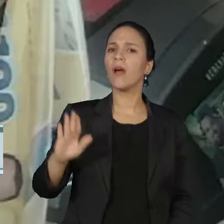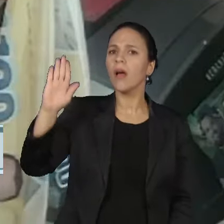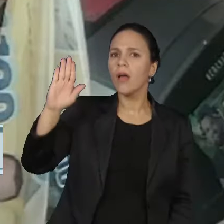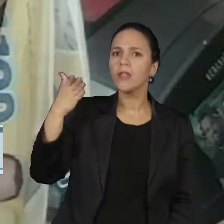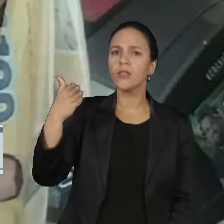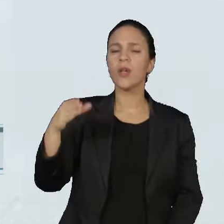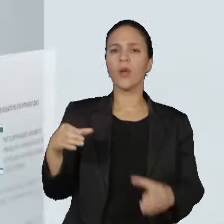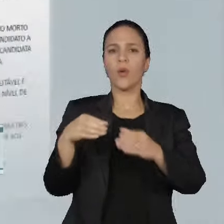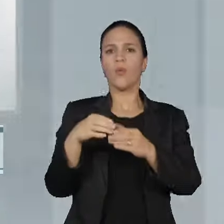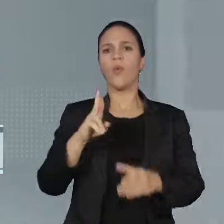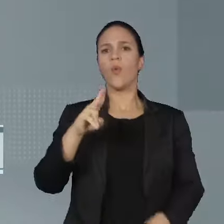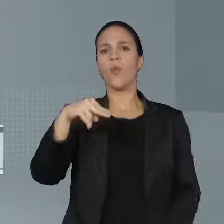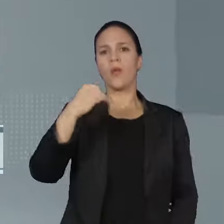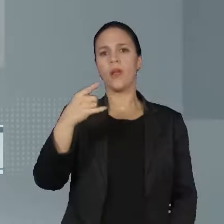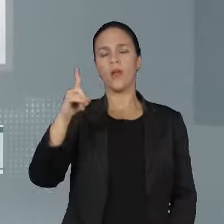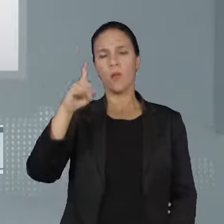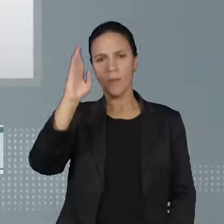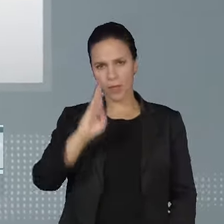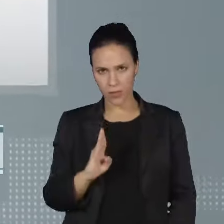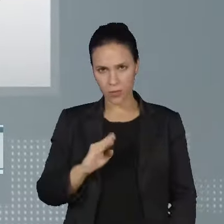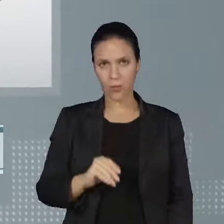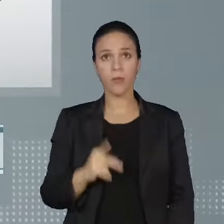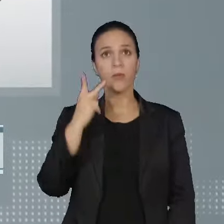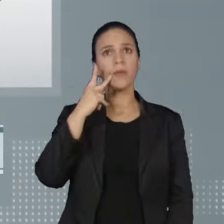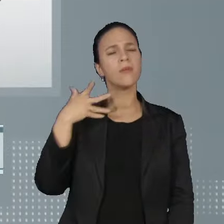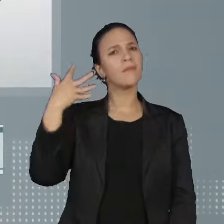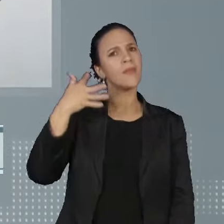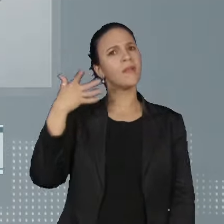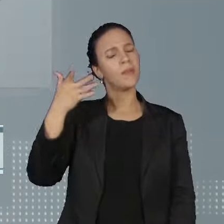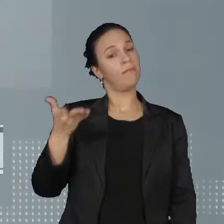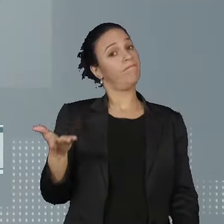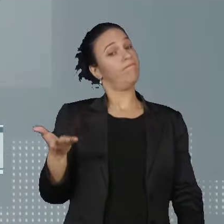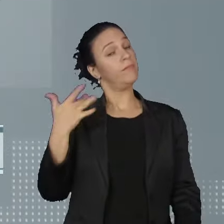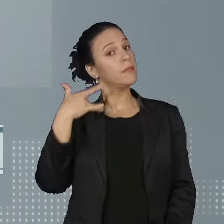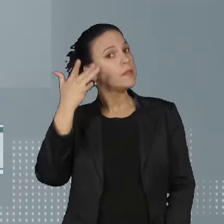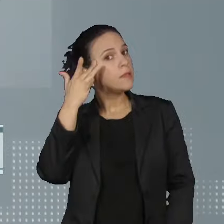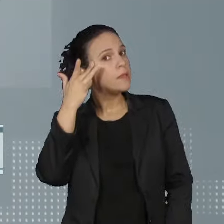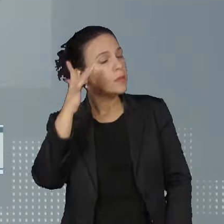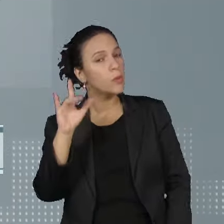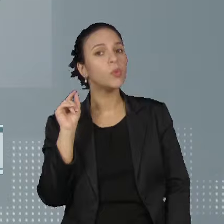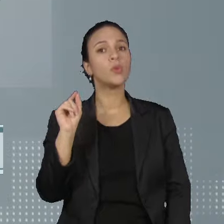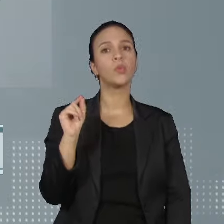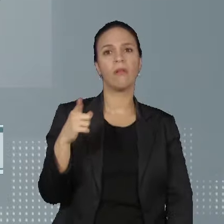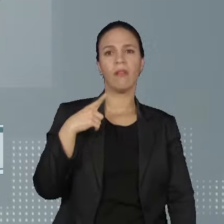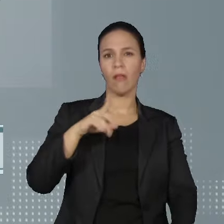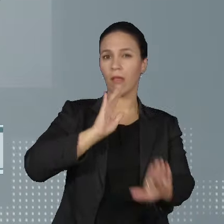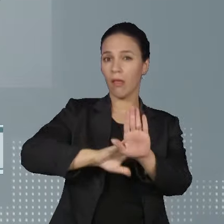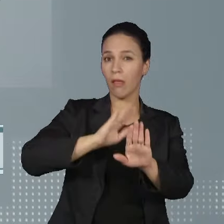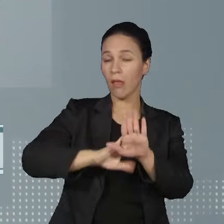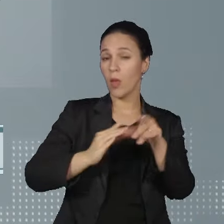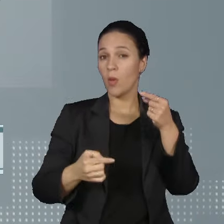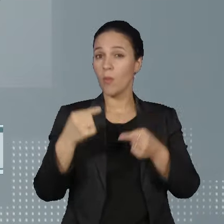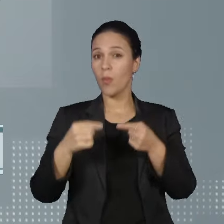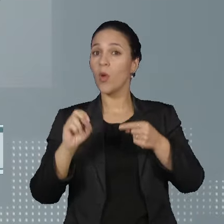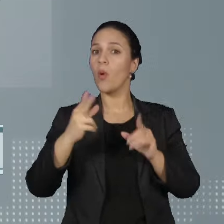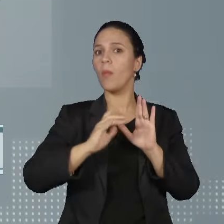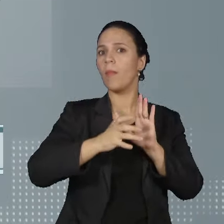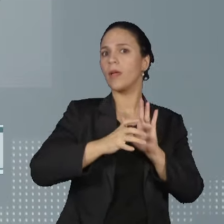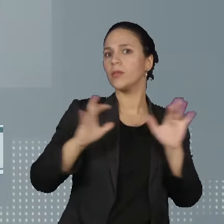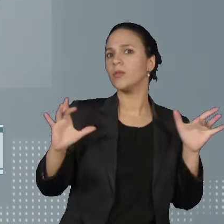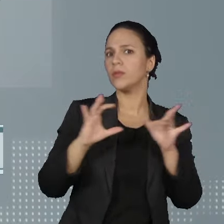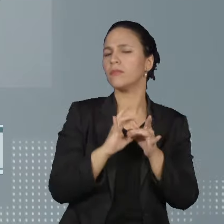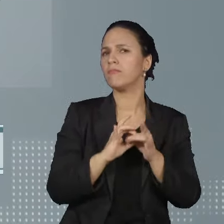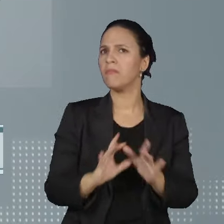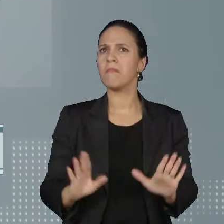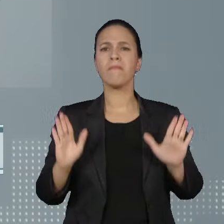poucos dias. Em nota, o partido diz ser prematuro afirmar que os episódios têm conotação política ou partidária, mas